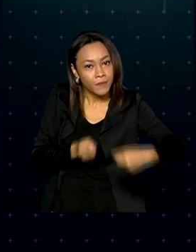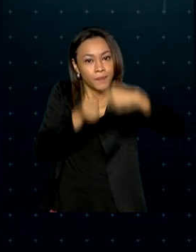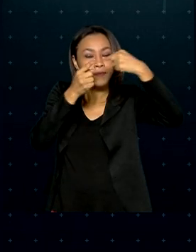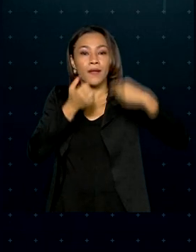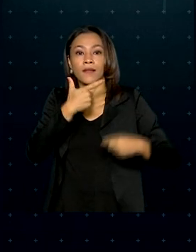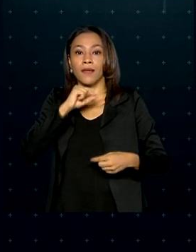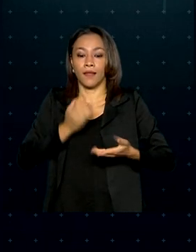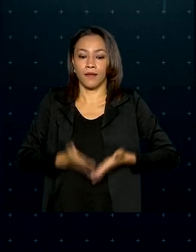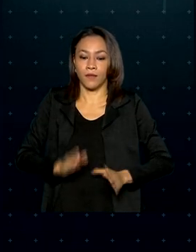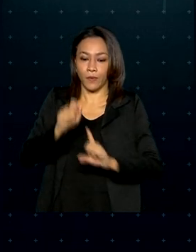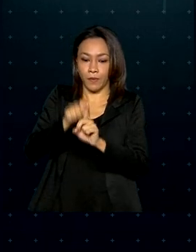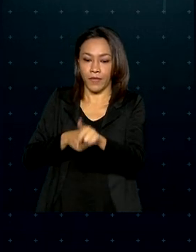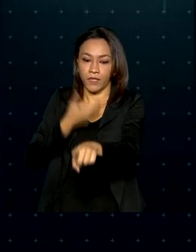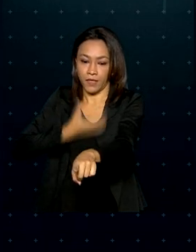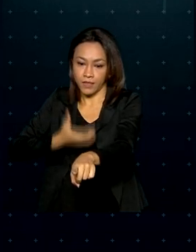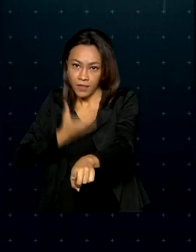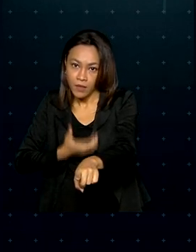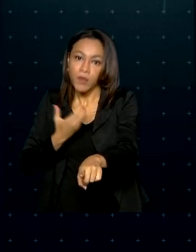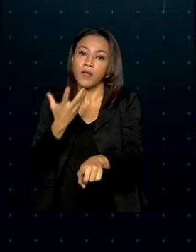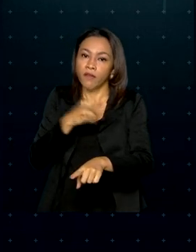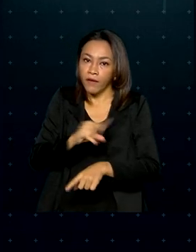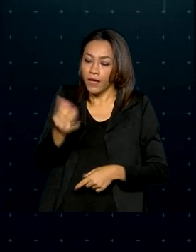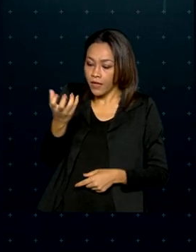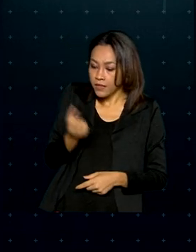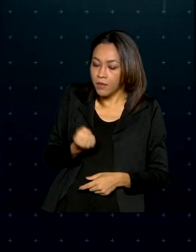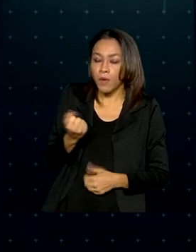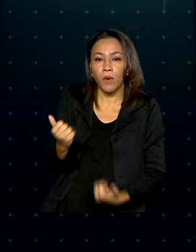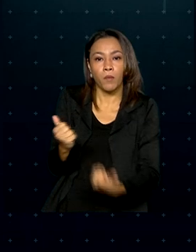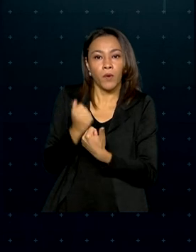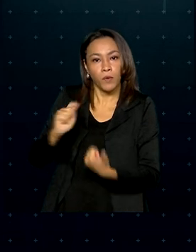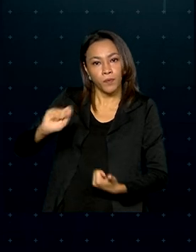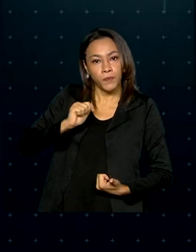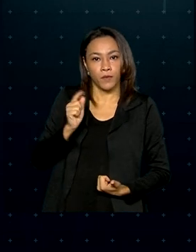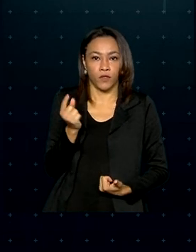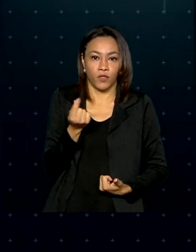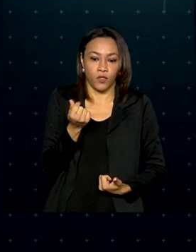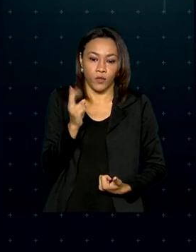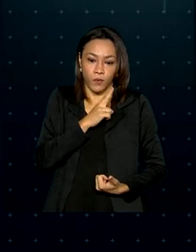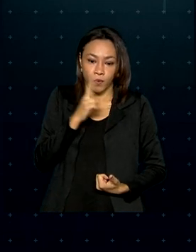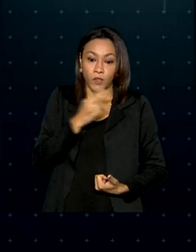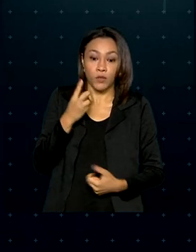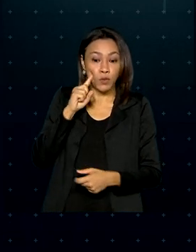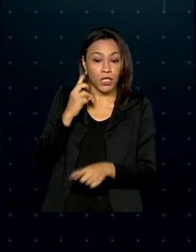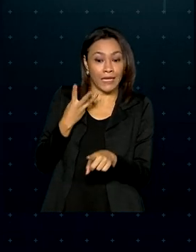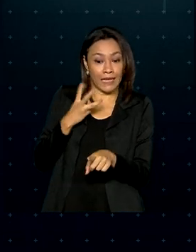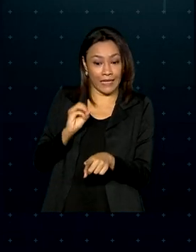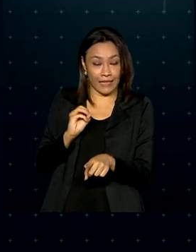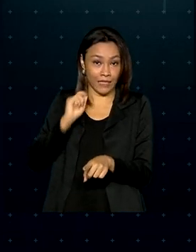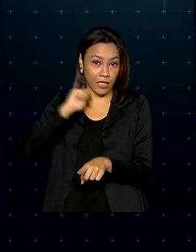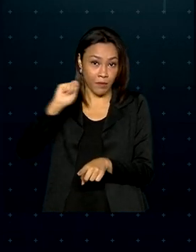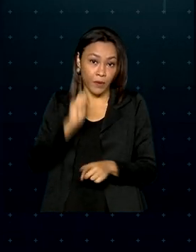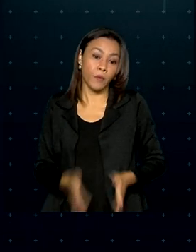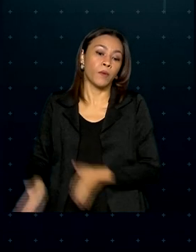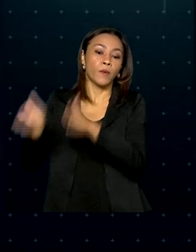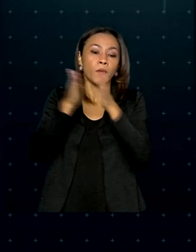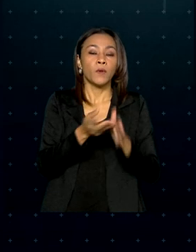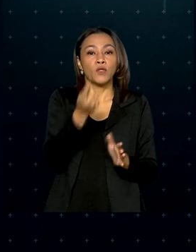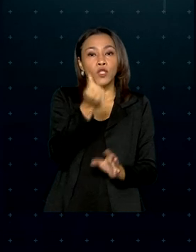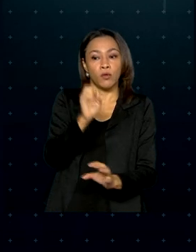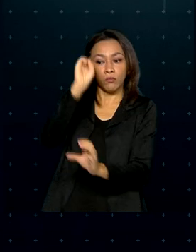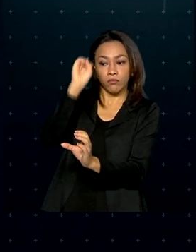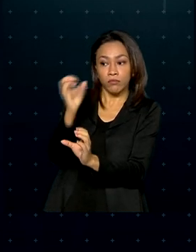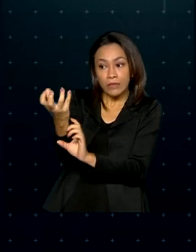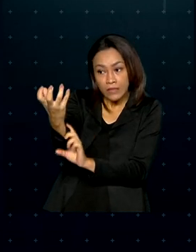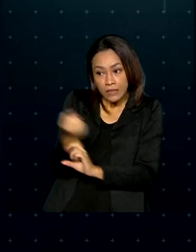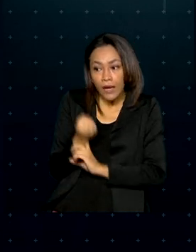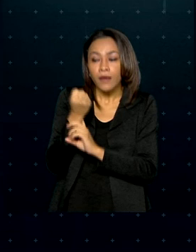nascidos no mês de dezembro, que vão receber o auxílio emergencial no dia 30 de abril. O saque em dinheiro também será